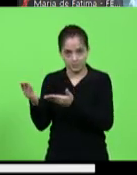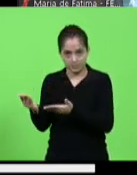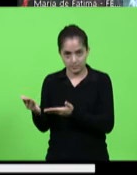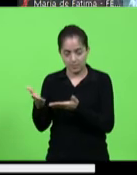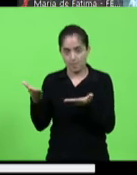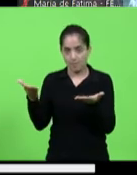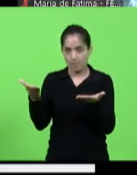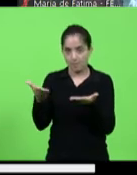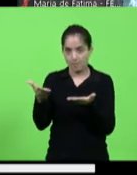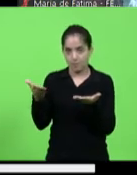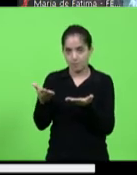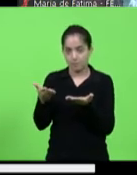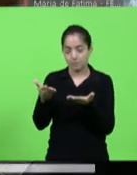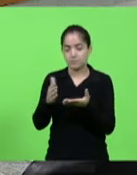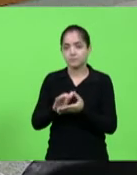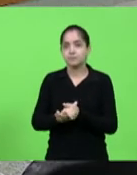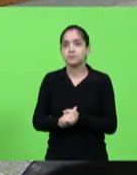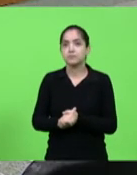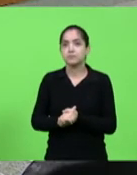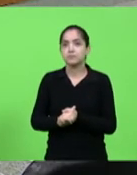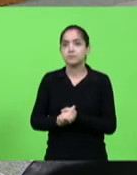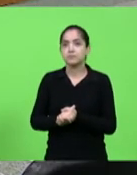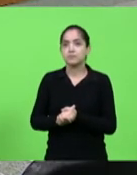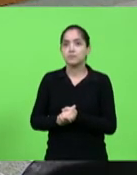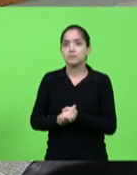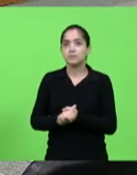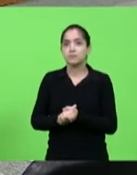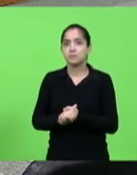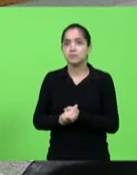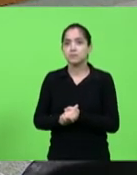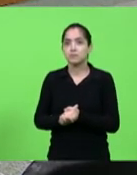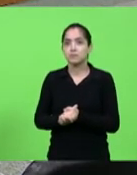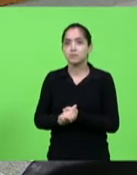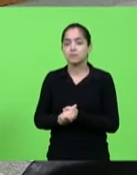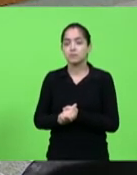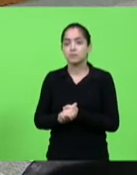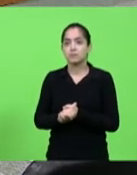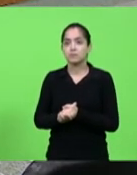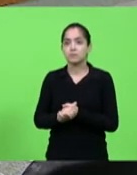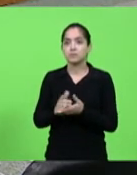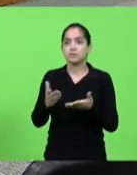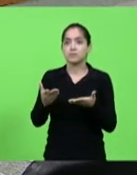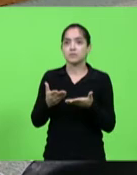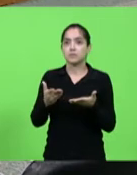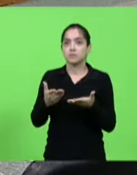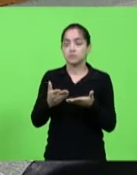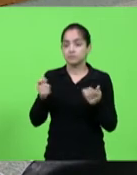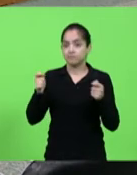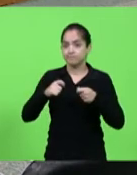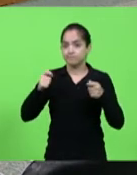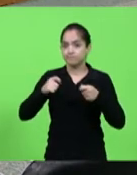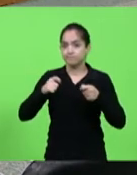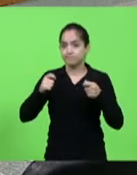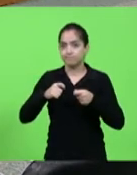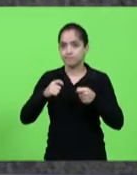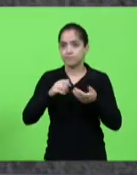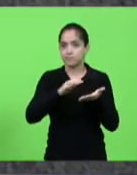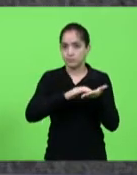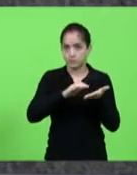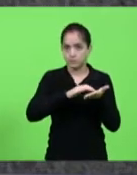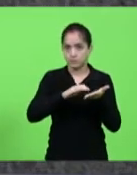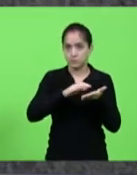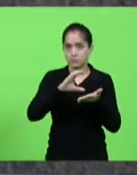palavra agora pela ordem. Acho que, se for possível, o secretário